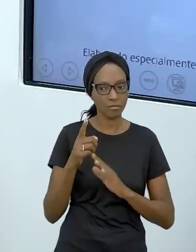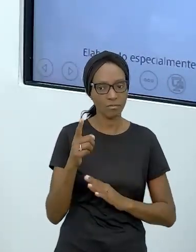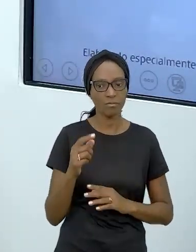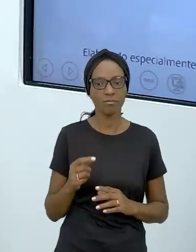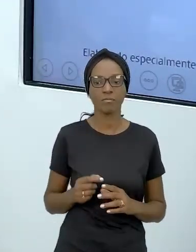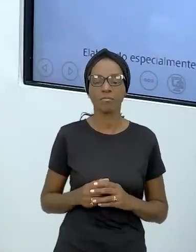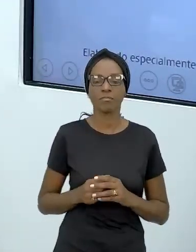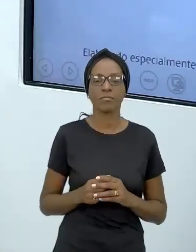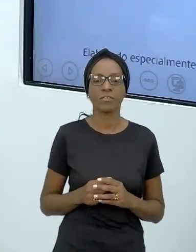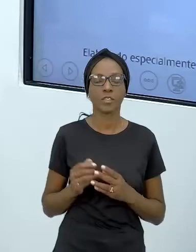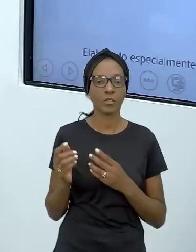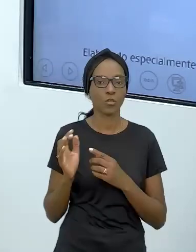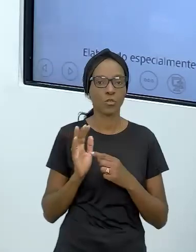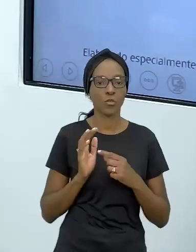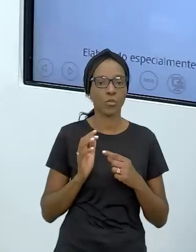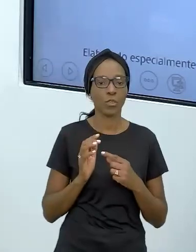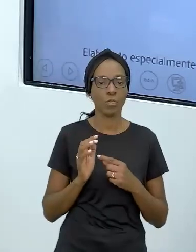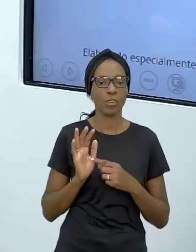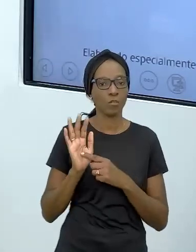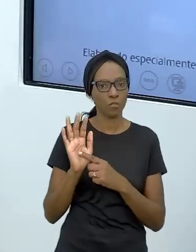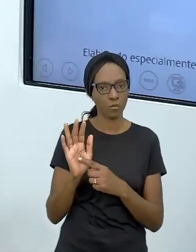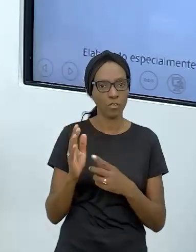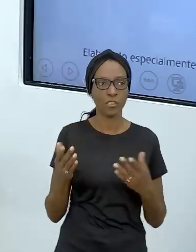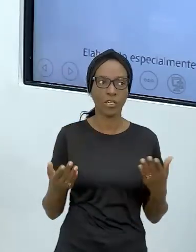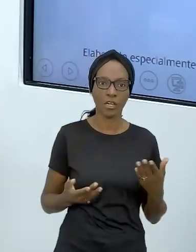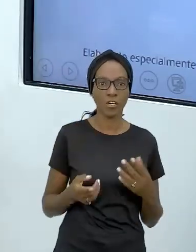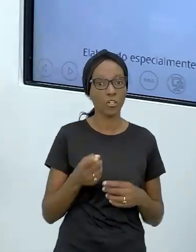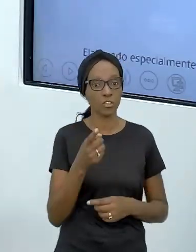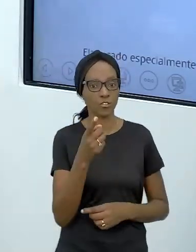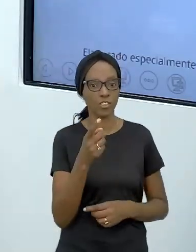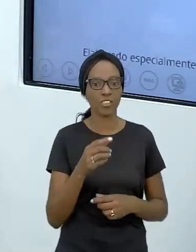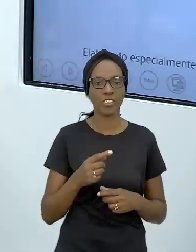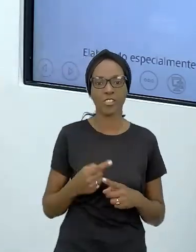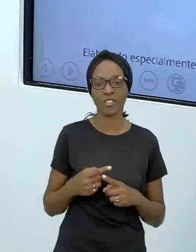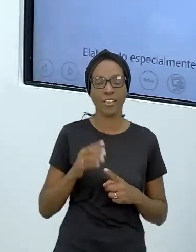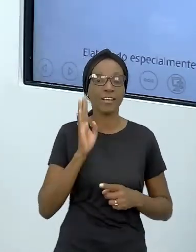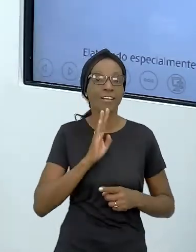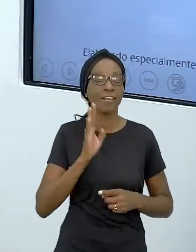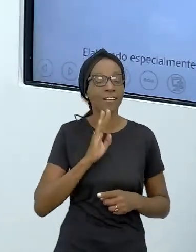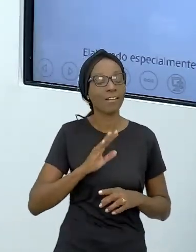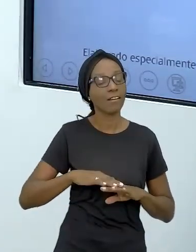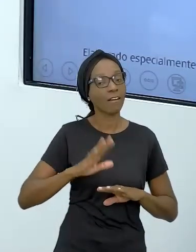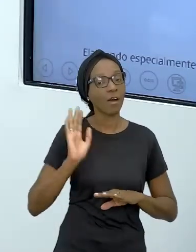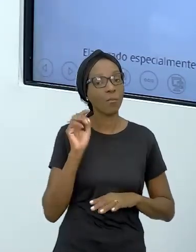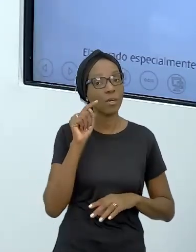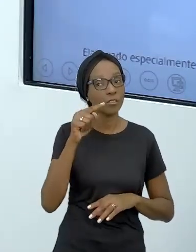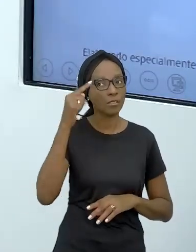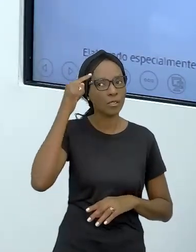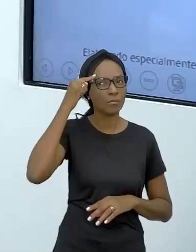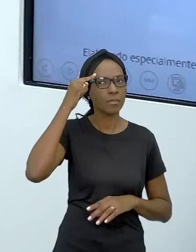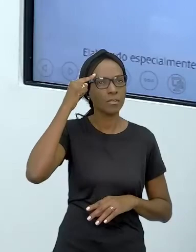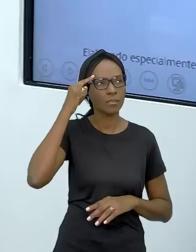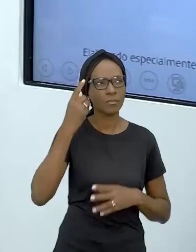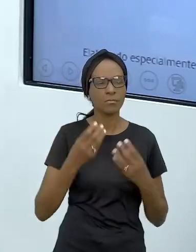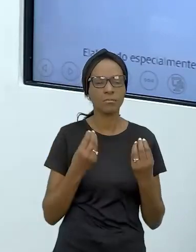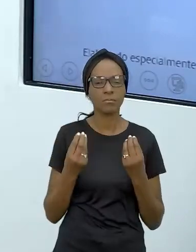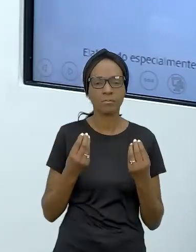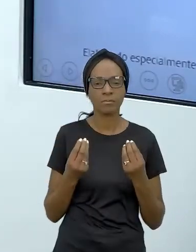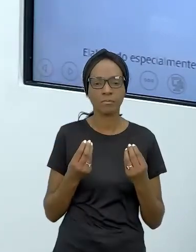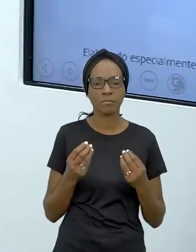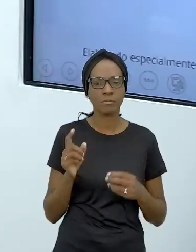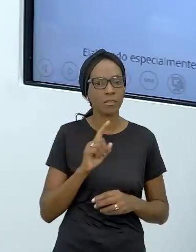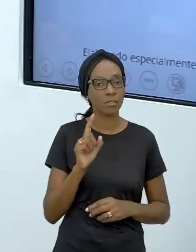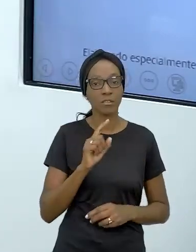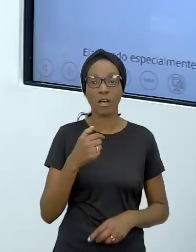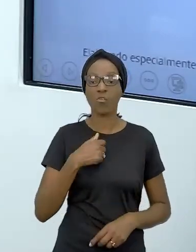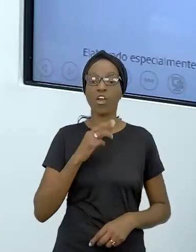vocês que também tem agora é com vocês que eu acho que vai ficar mais legal se vocês pensarem aí como resolver essa questão e não eu já